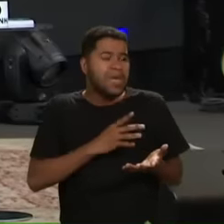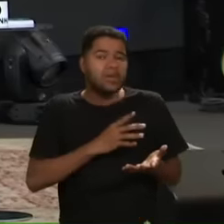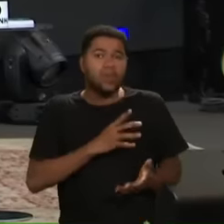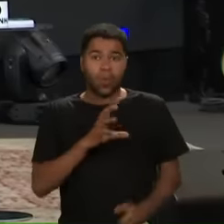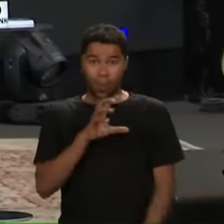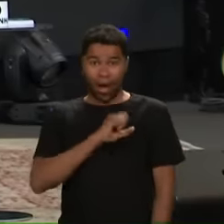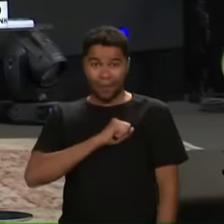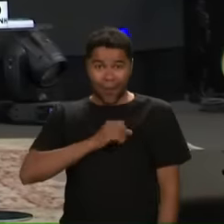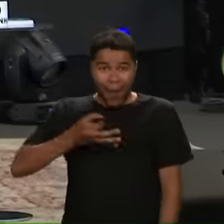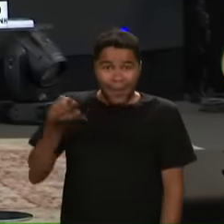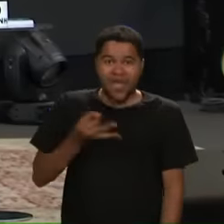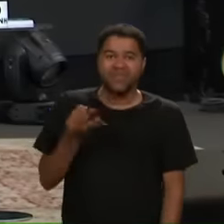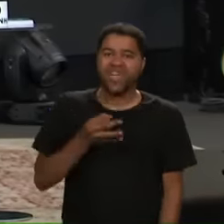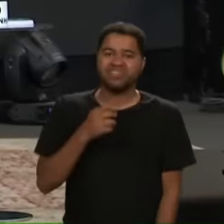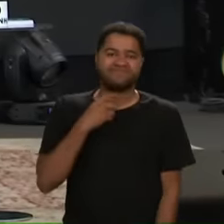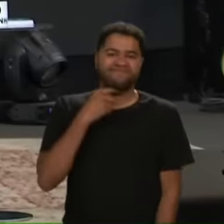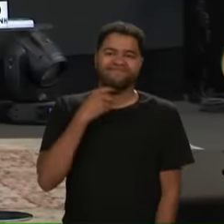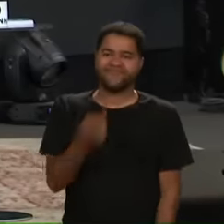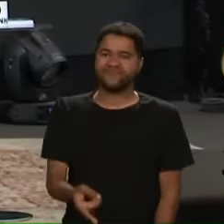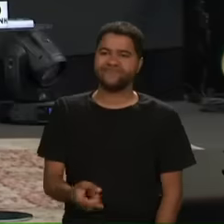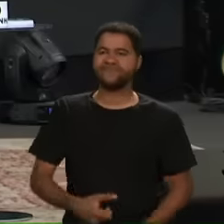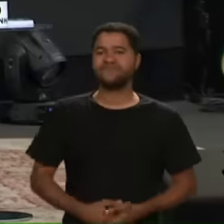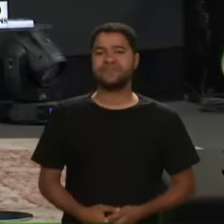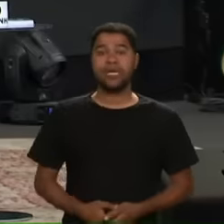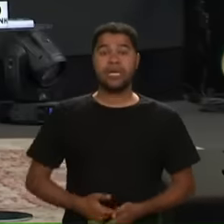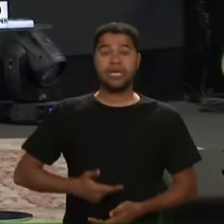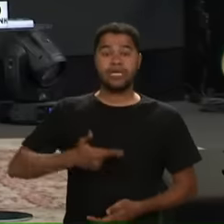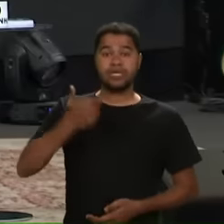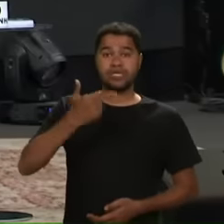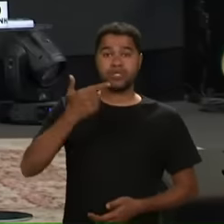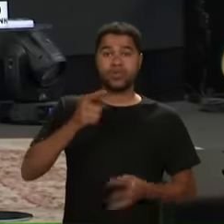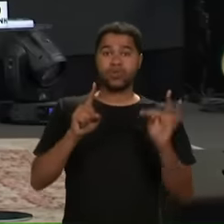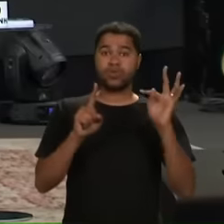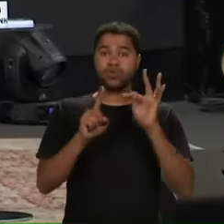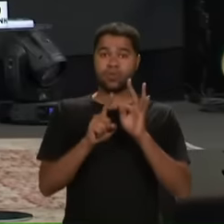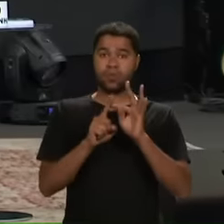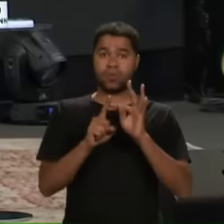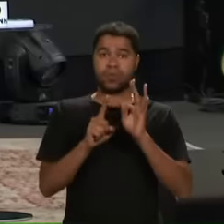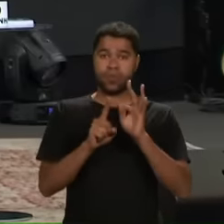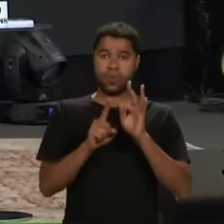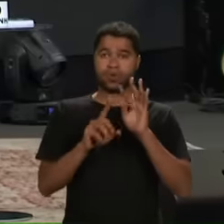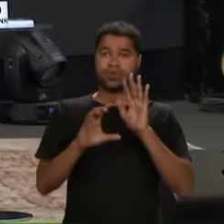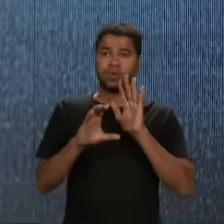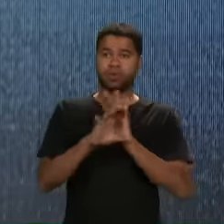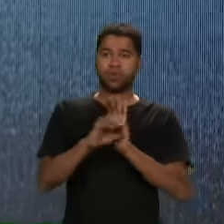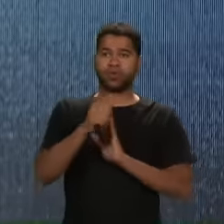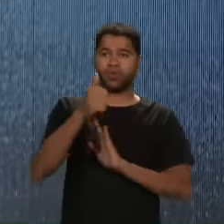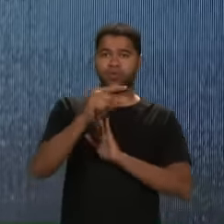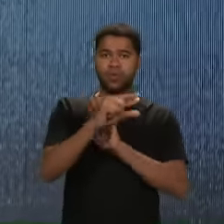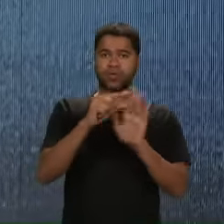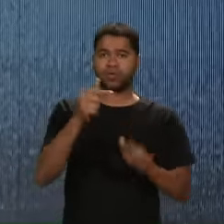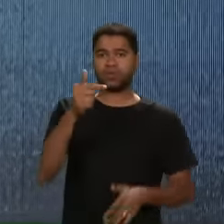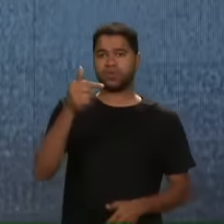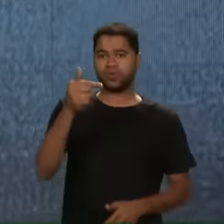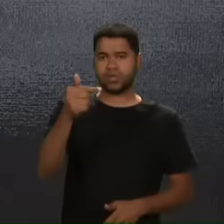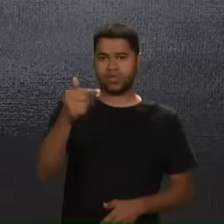No amor Em 2 Timóteo 1,17 1,7 Olha o que Deus